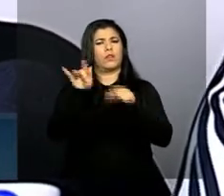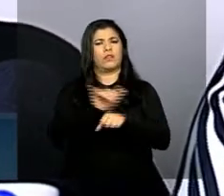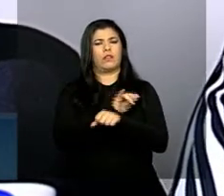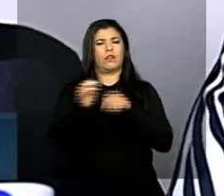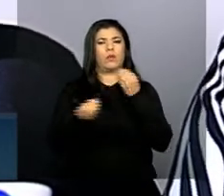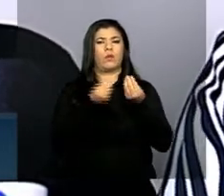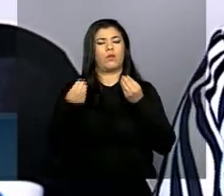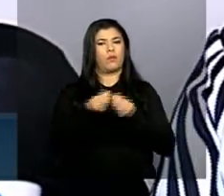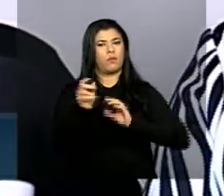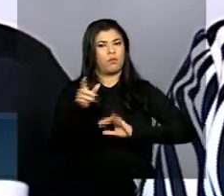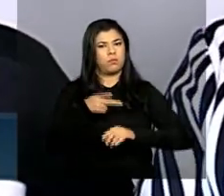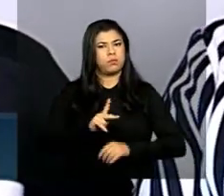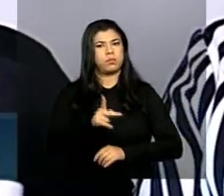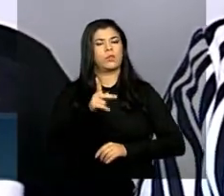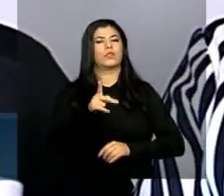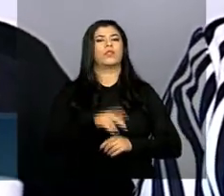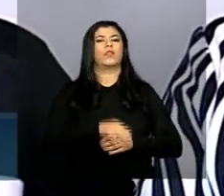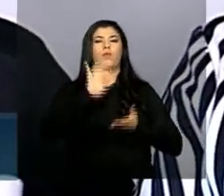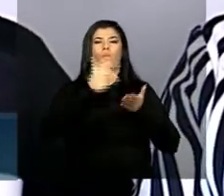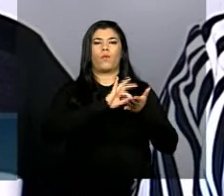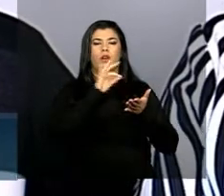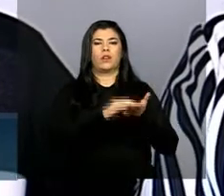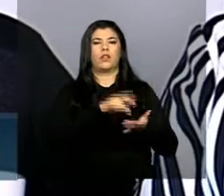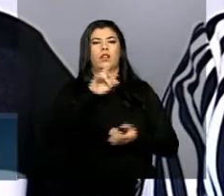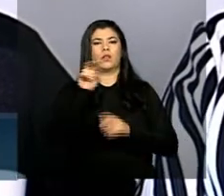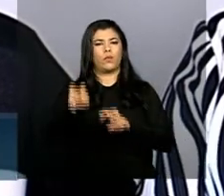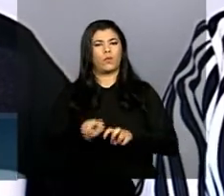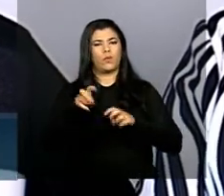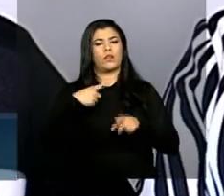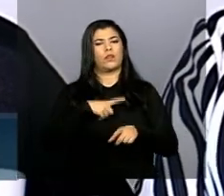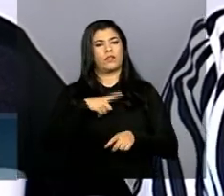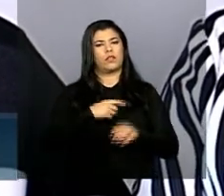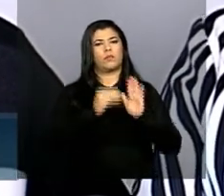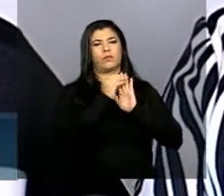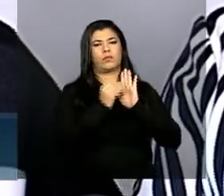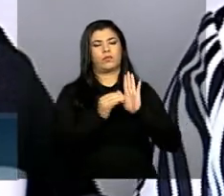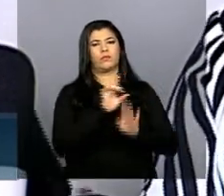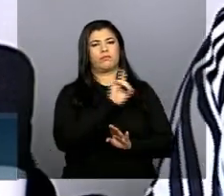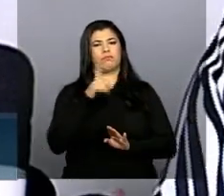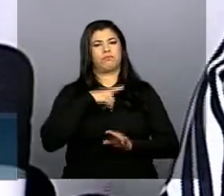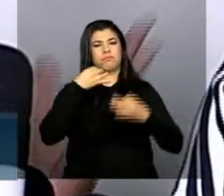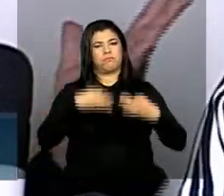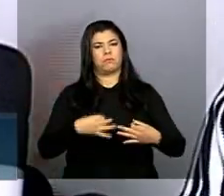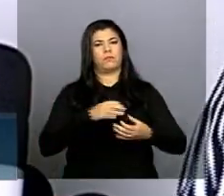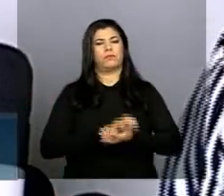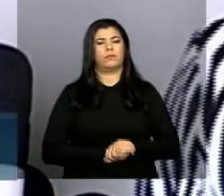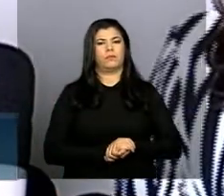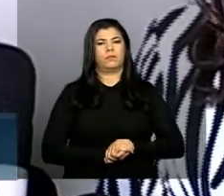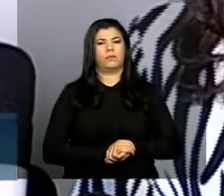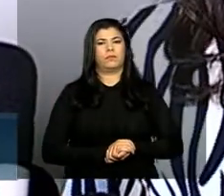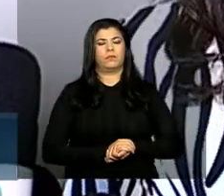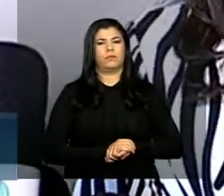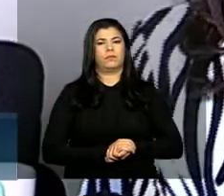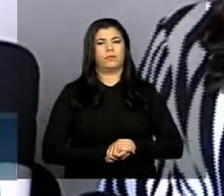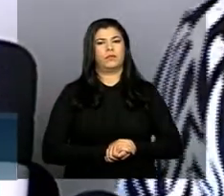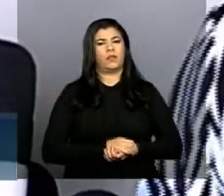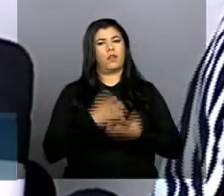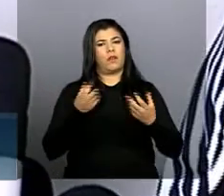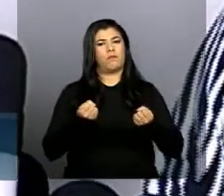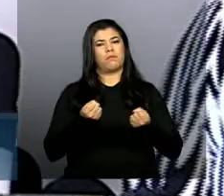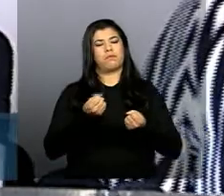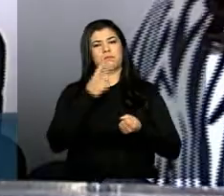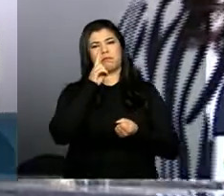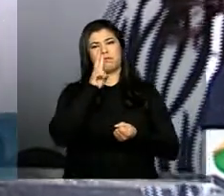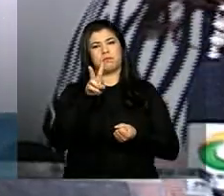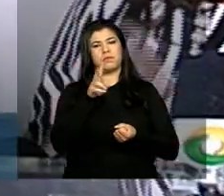para consolidarmos o cadastro ambiental rural dentro dos prazos que o Código Florestal estabeleceu isso né, acho que a ministra pode falar mais sobre a